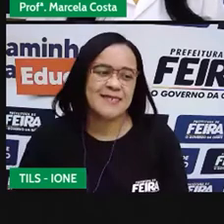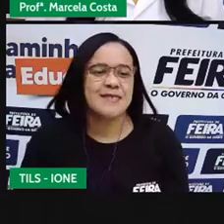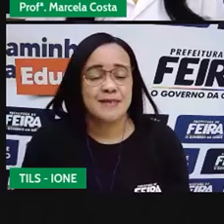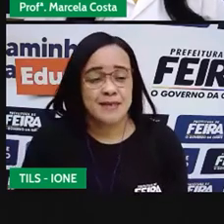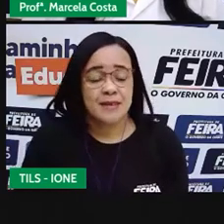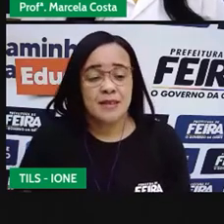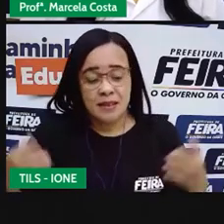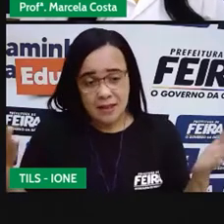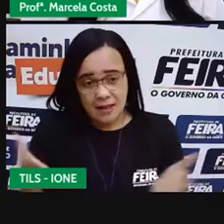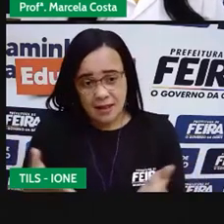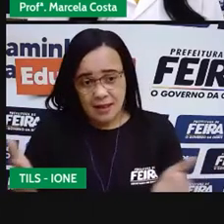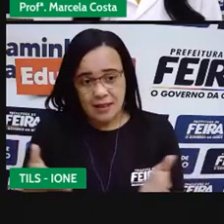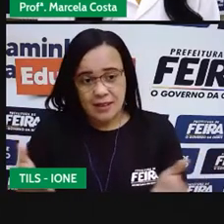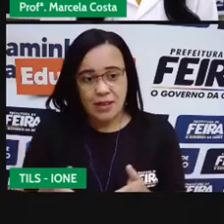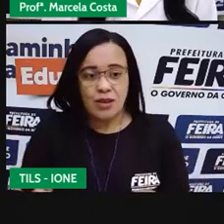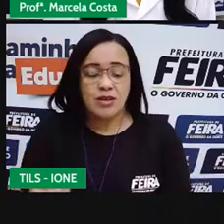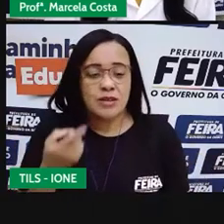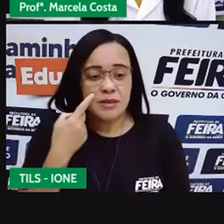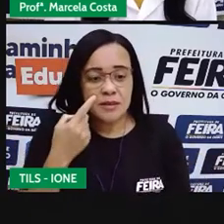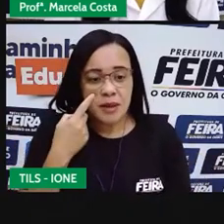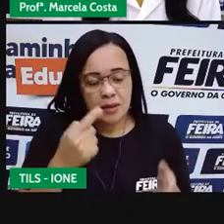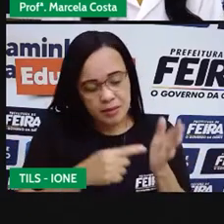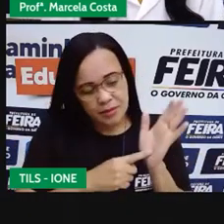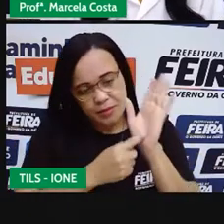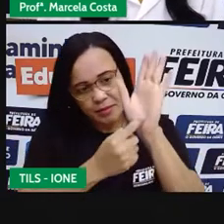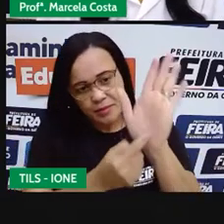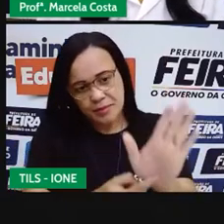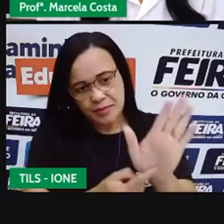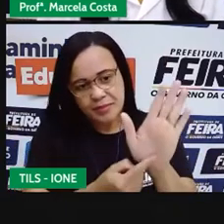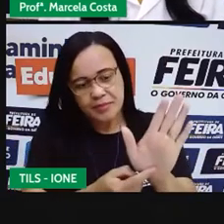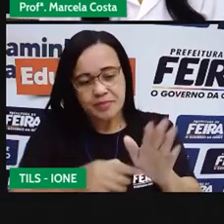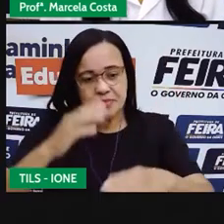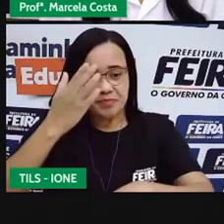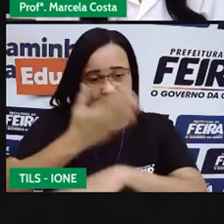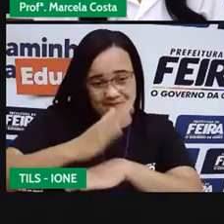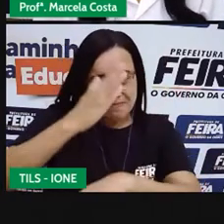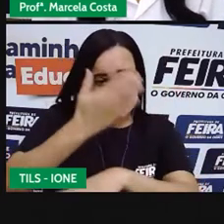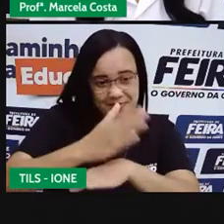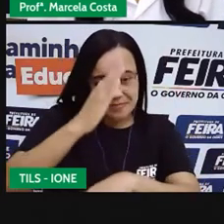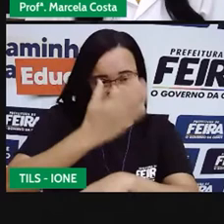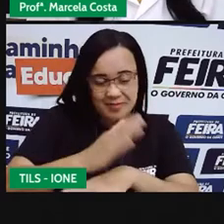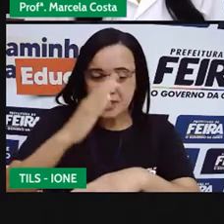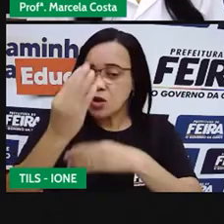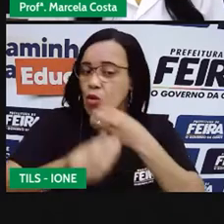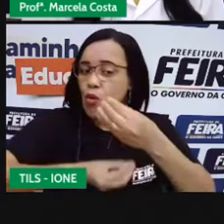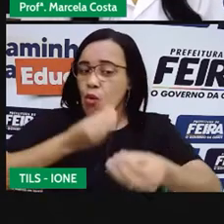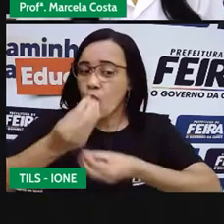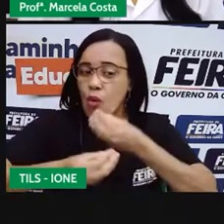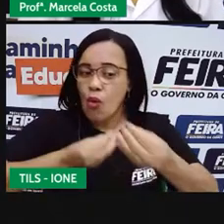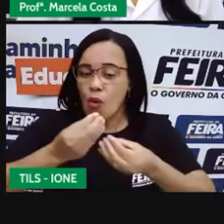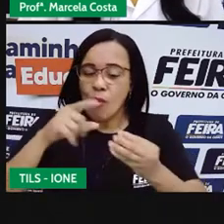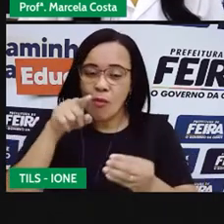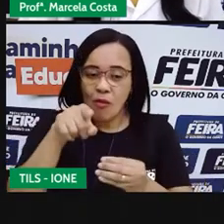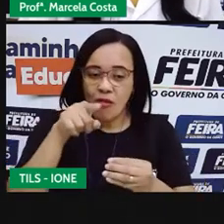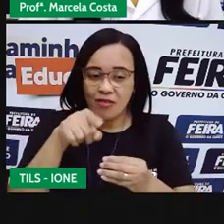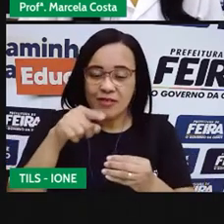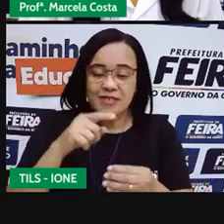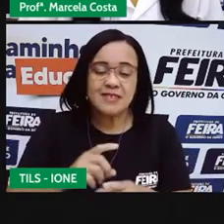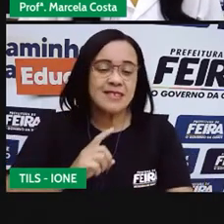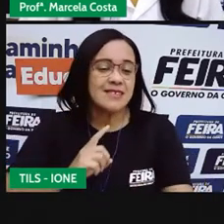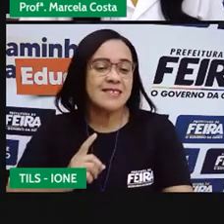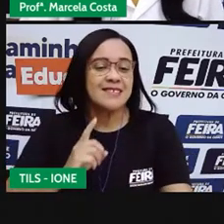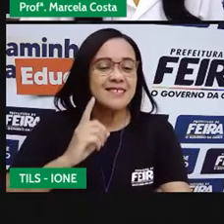Agora, criançada, eu quero mostrar, na prática, como é que você vai identificar